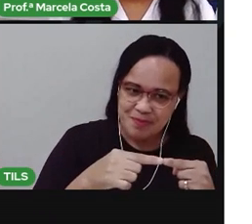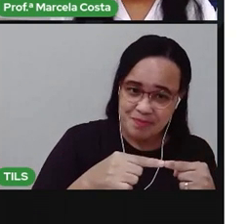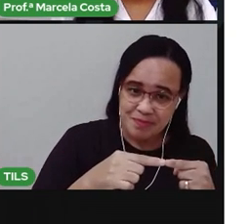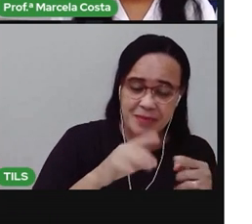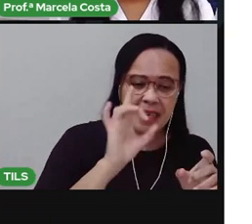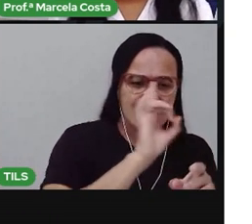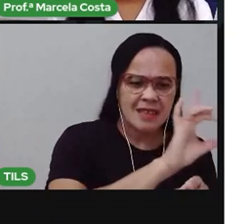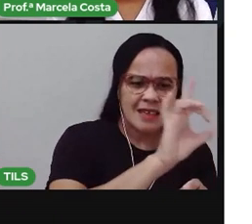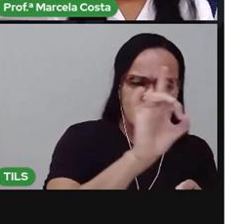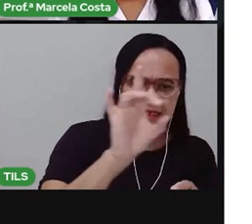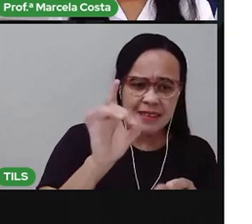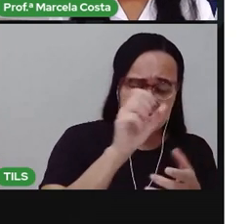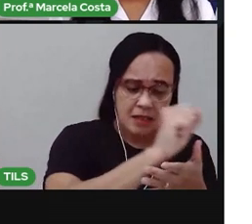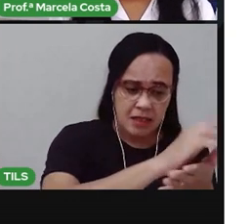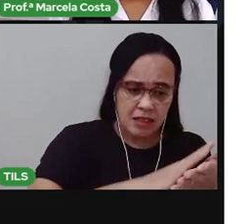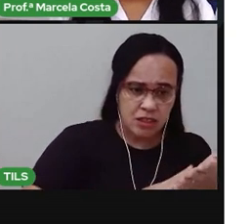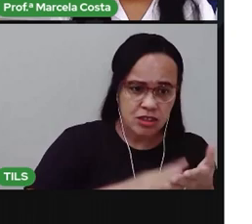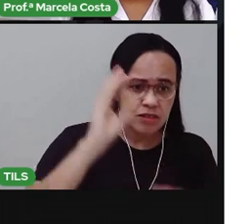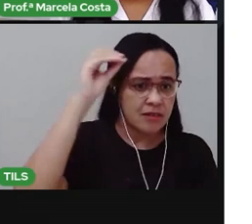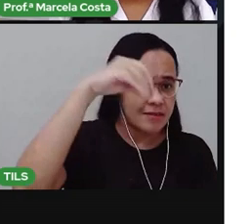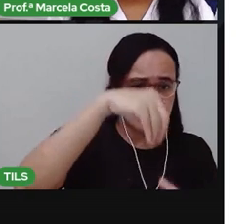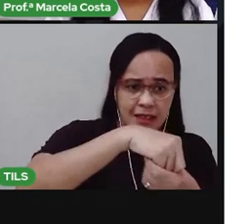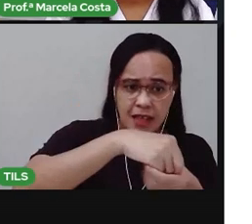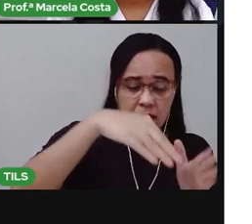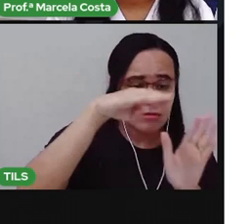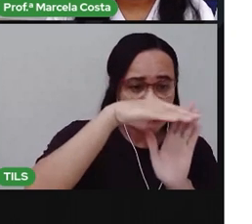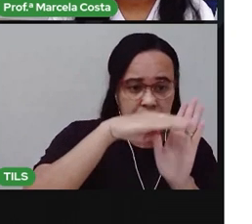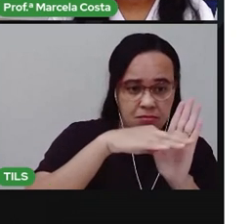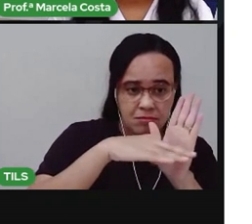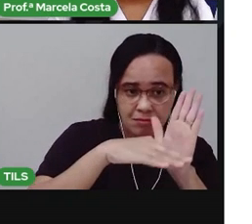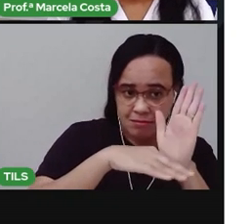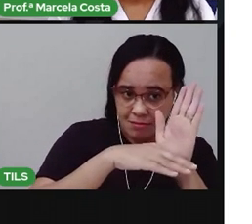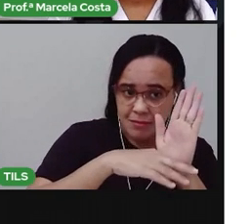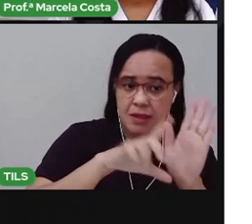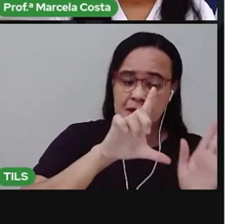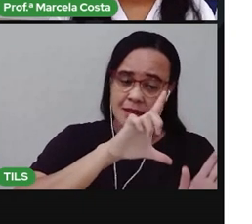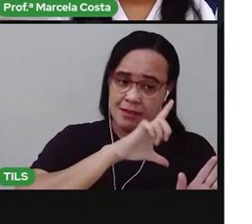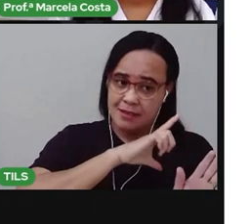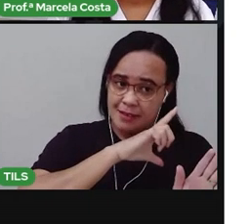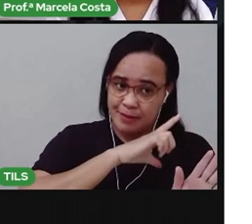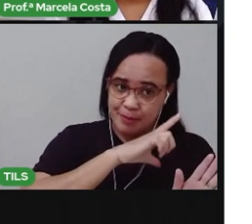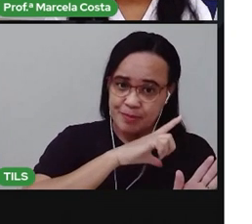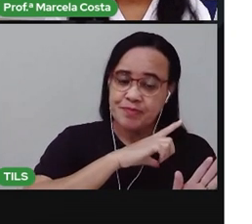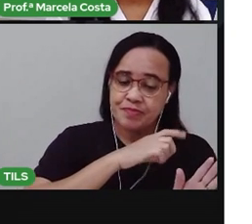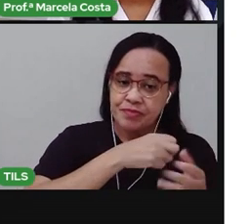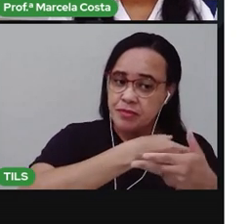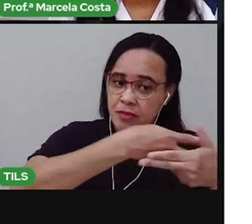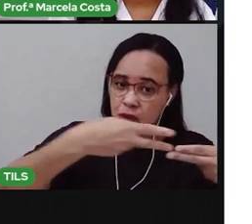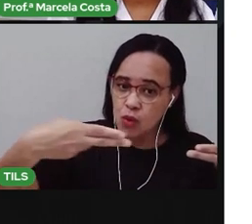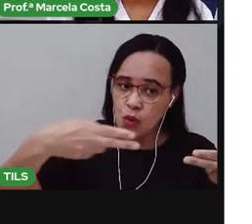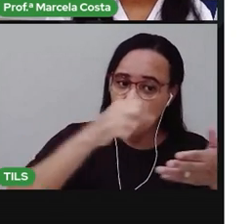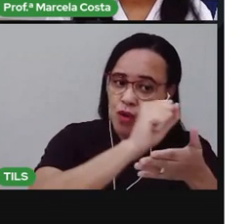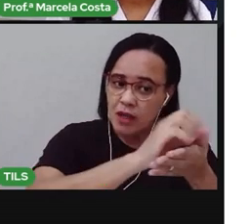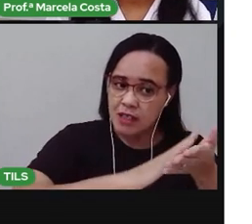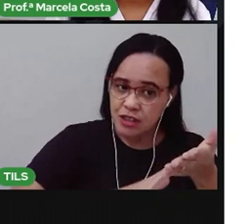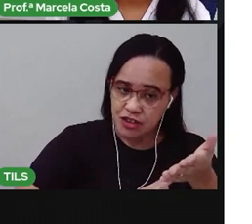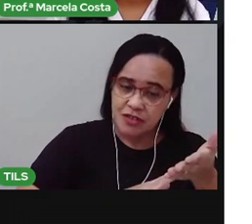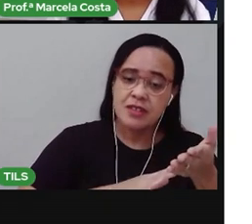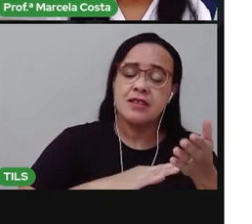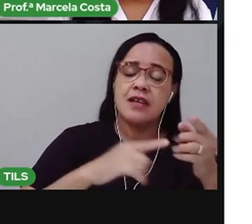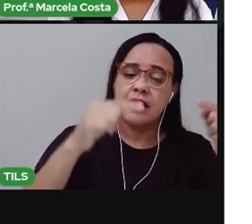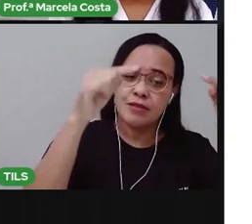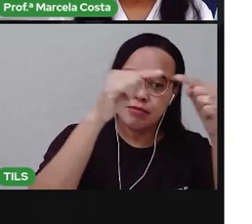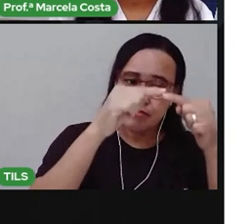atividade dentro de uma rotina, dentro da listagem de tarefas que são feitas no dia, vai ser